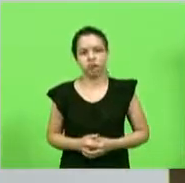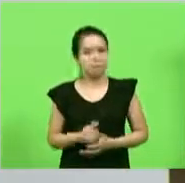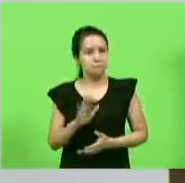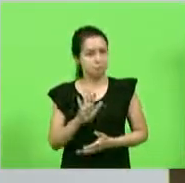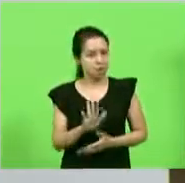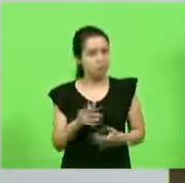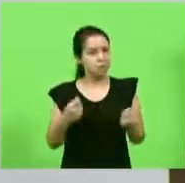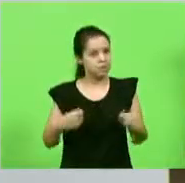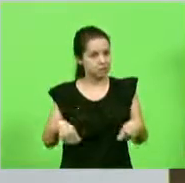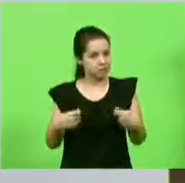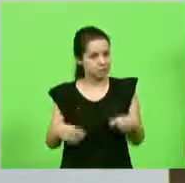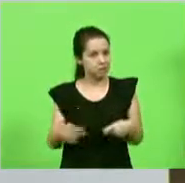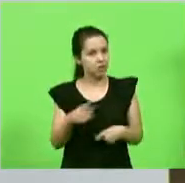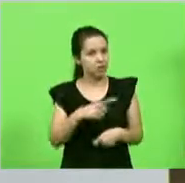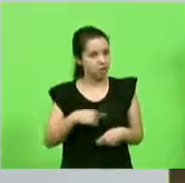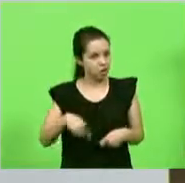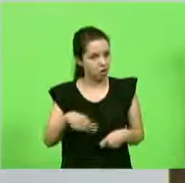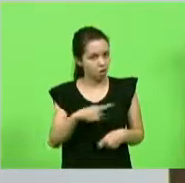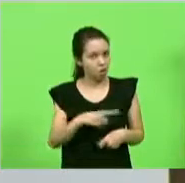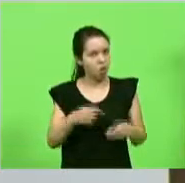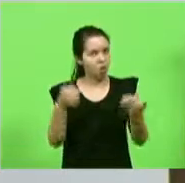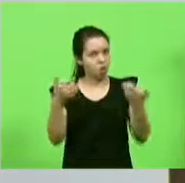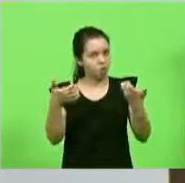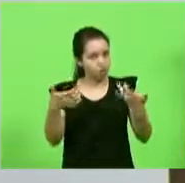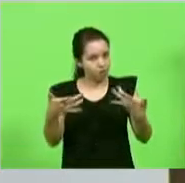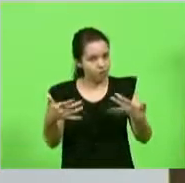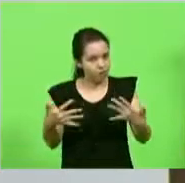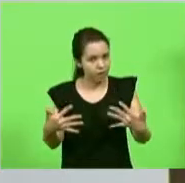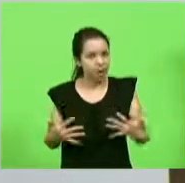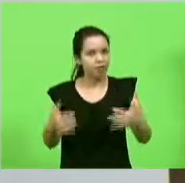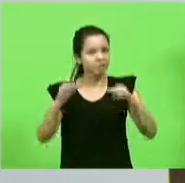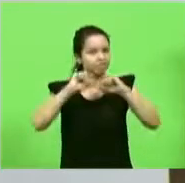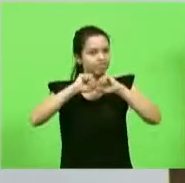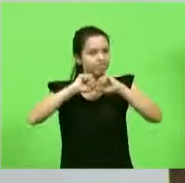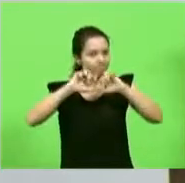gente colocar algumas coisas bem claras aqui.